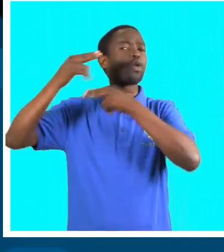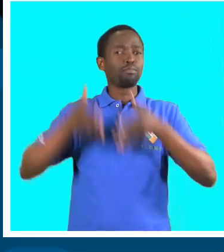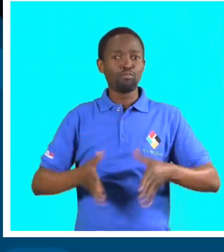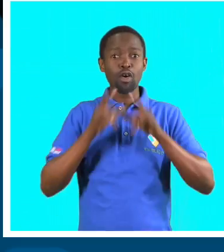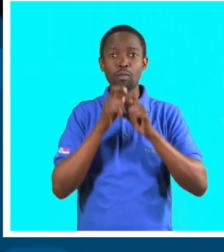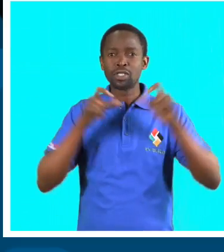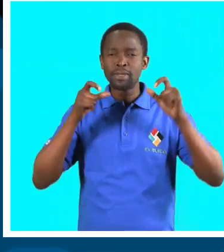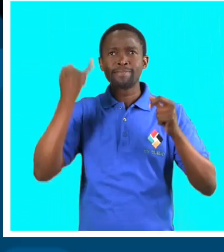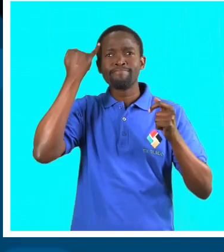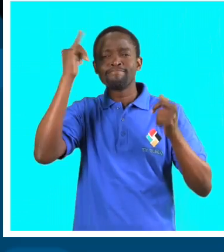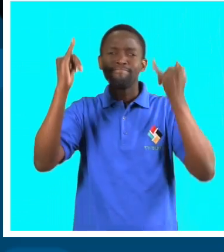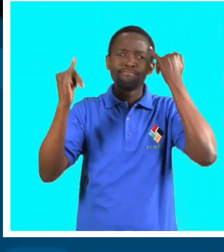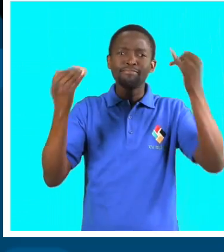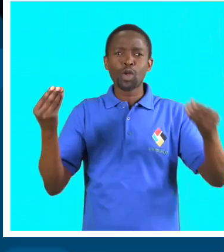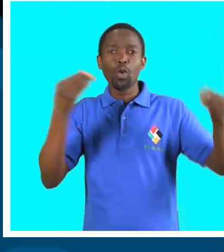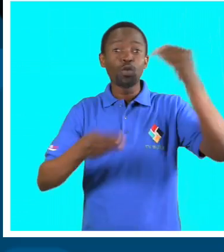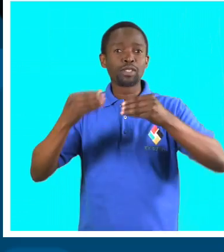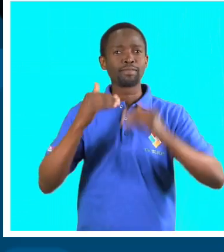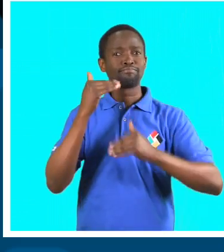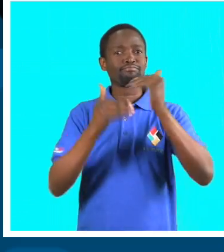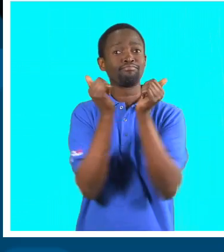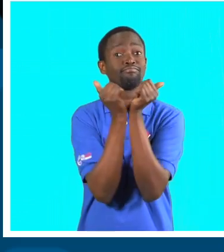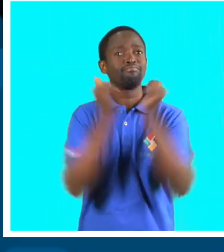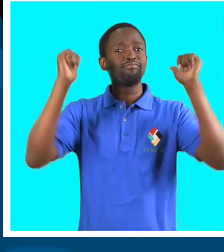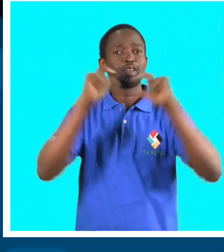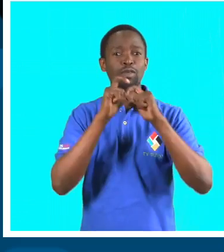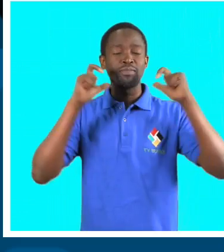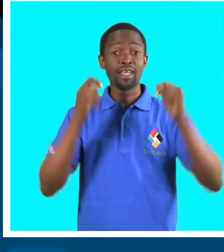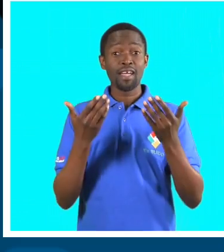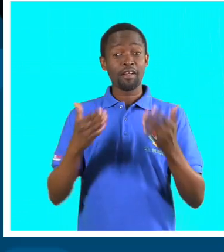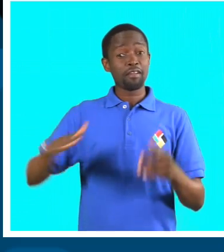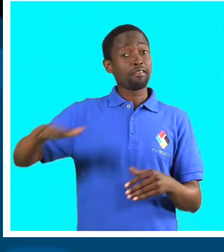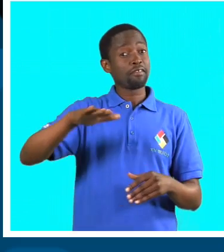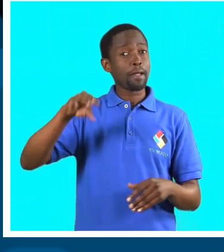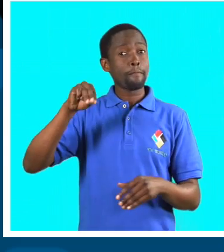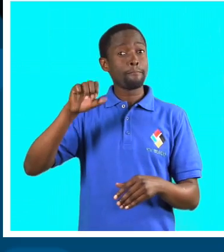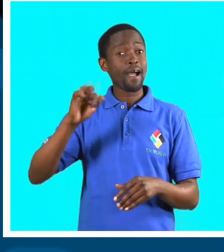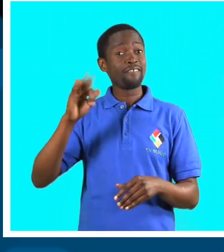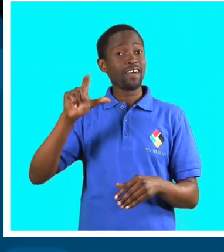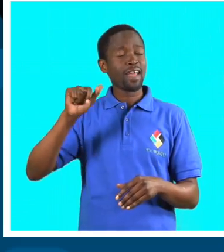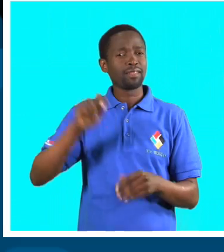libertação do país, Mafalala tornou-se um local de atração turística.